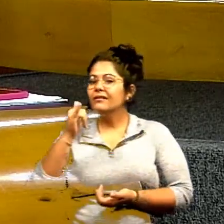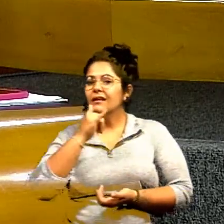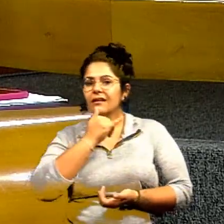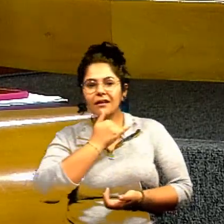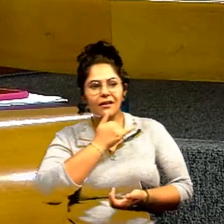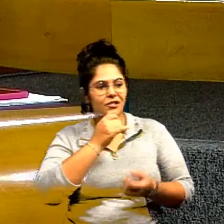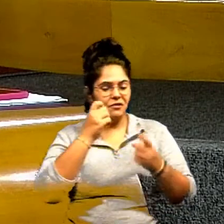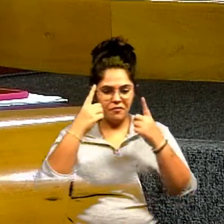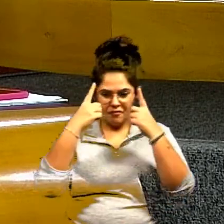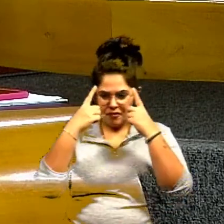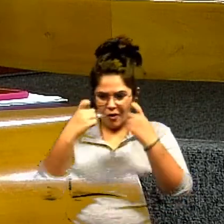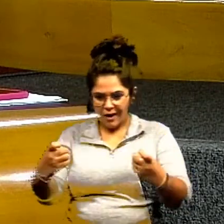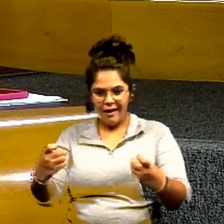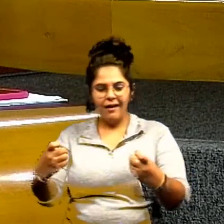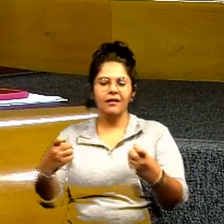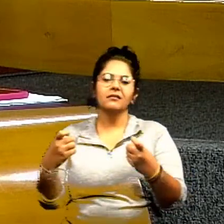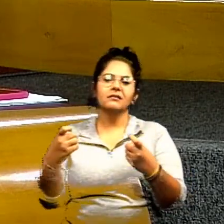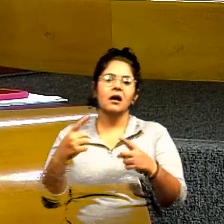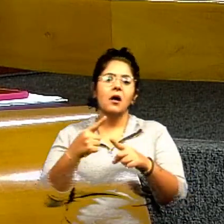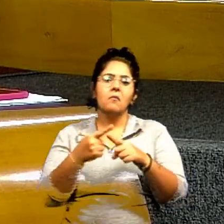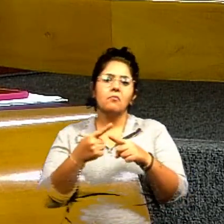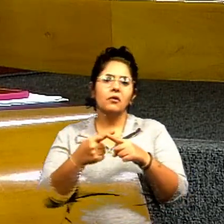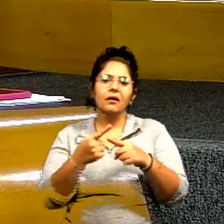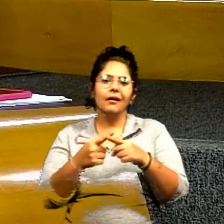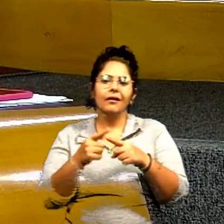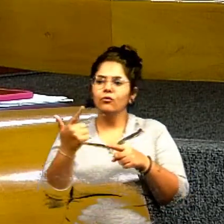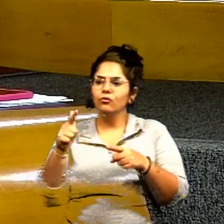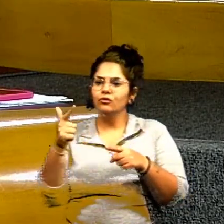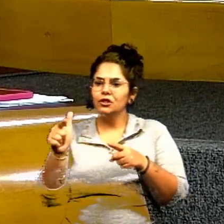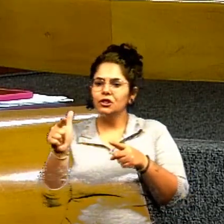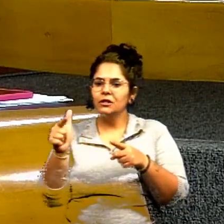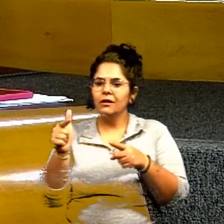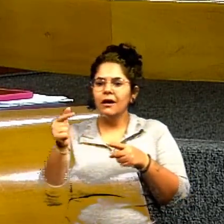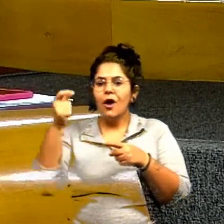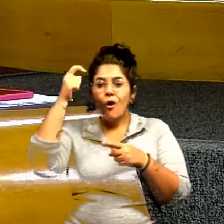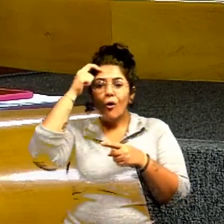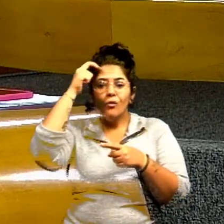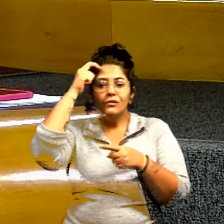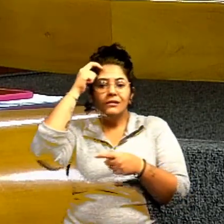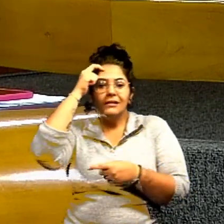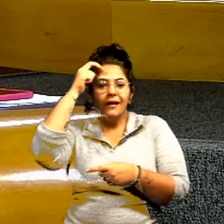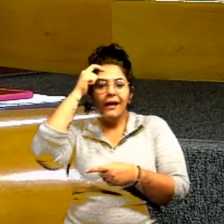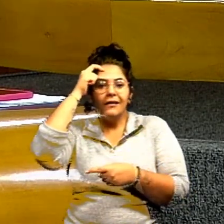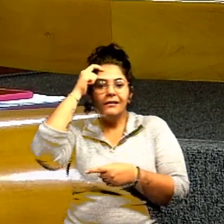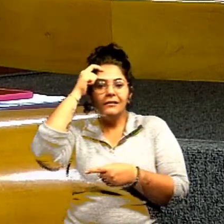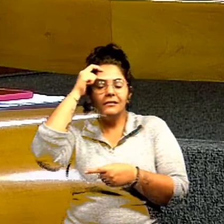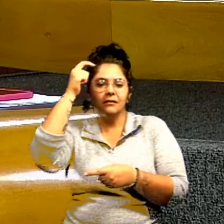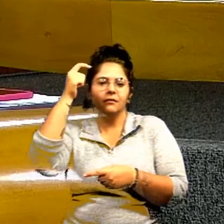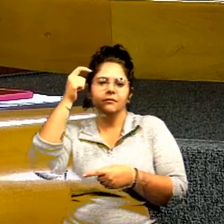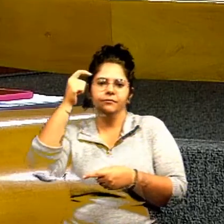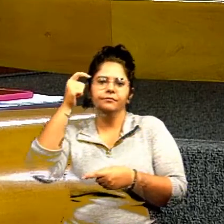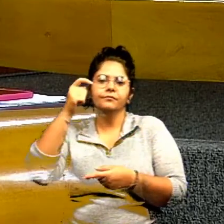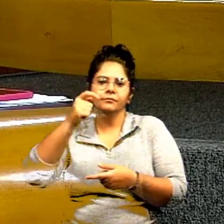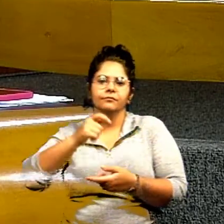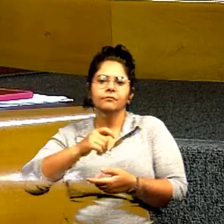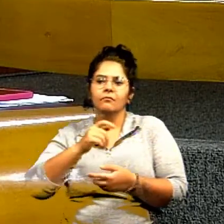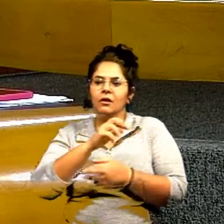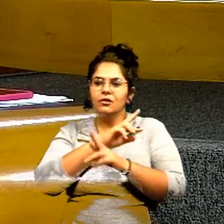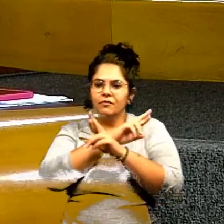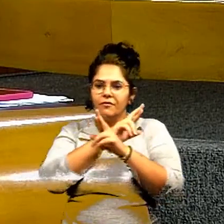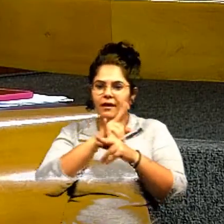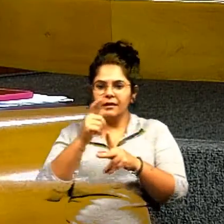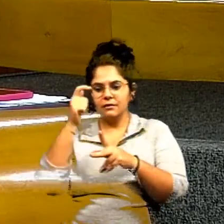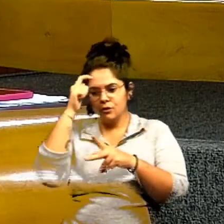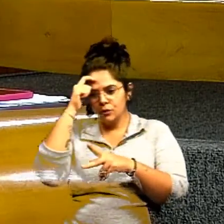violência porque ela simplesmente perdeu a noção do que é realidade do que não é realidade